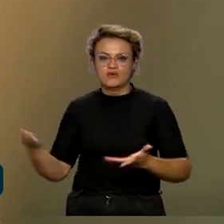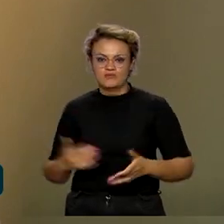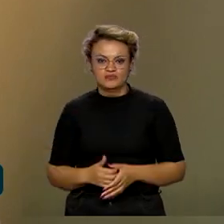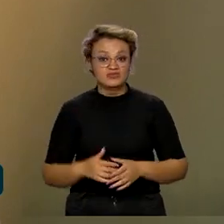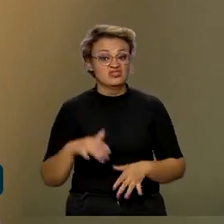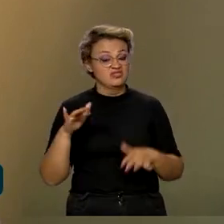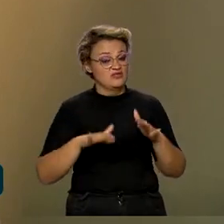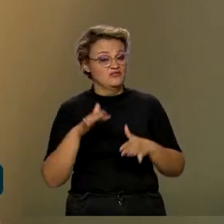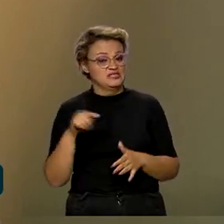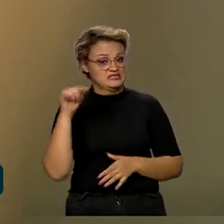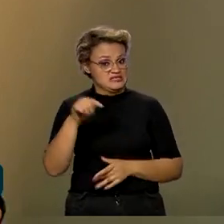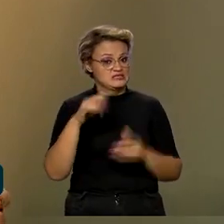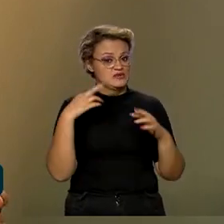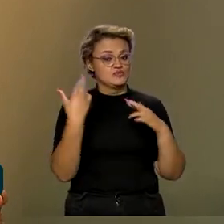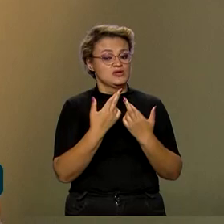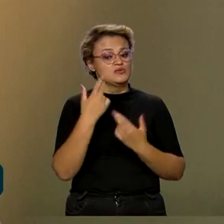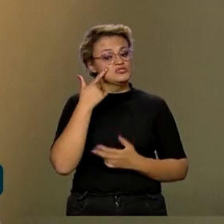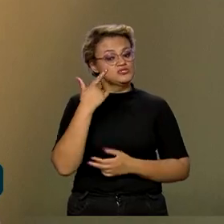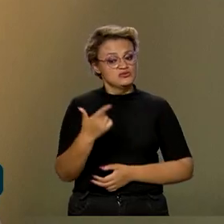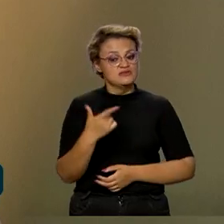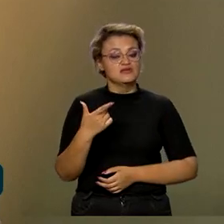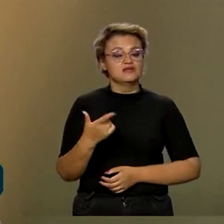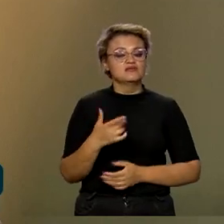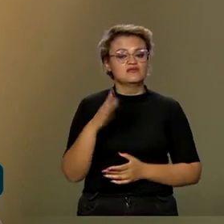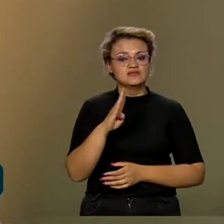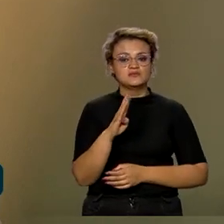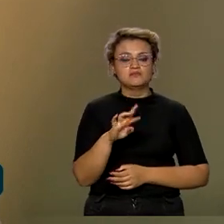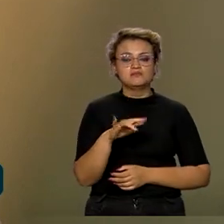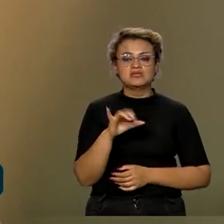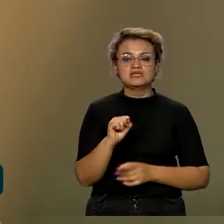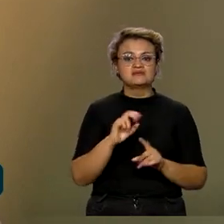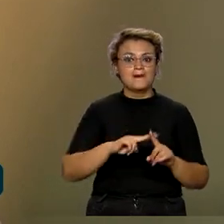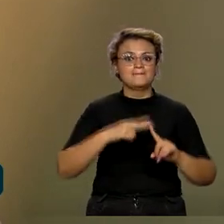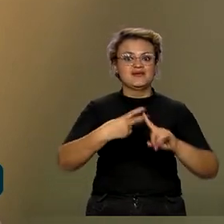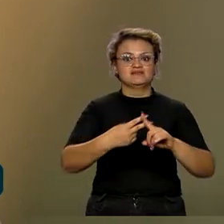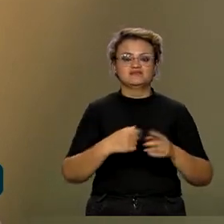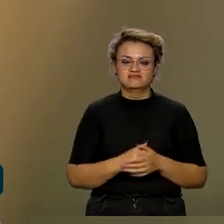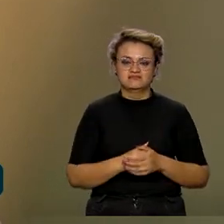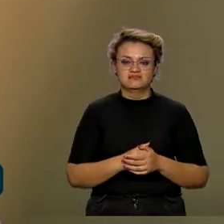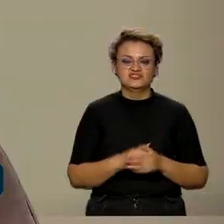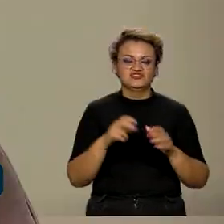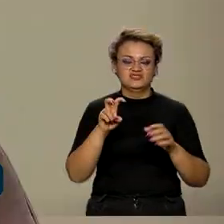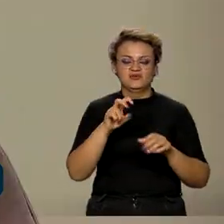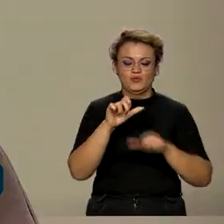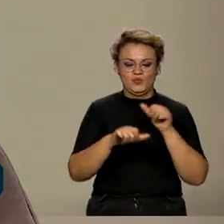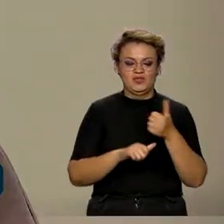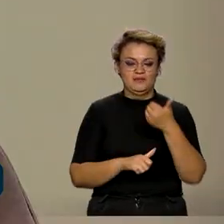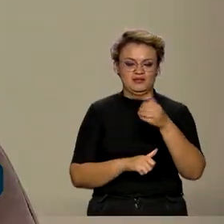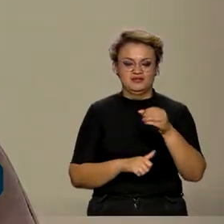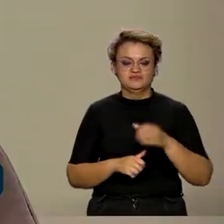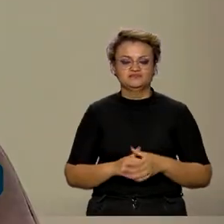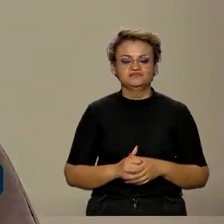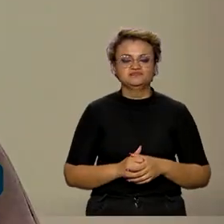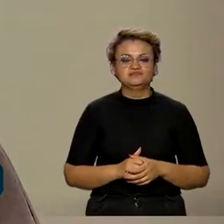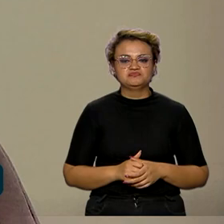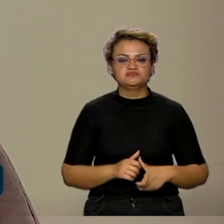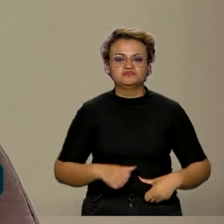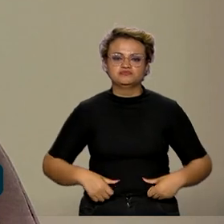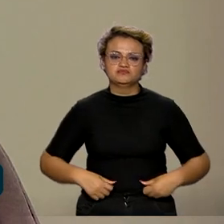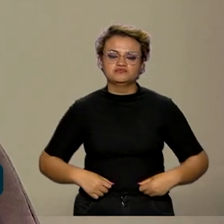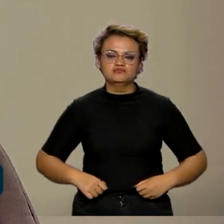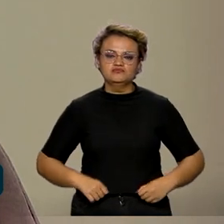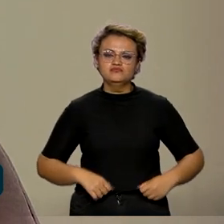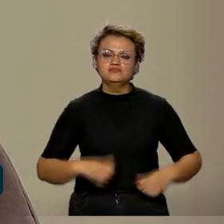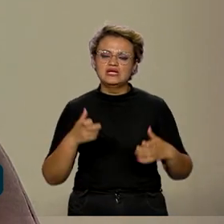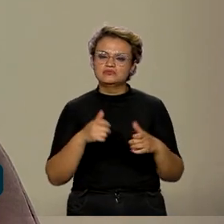nessa cúpula, saia dessa cúpula, talvez com um BRICS duplicado, né, digamos assim. E você falou da questão da energia.